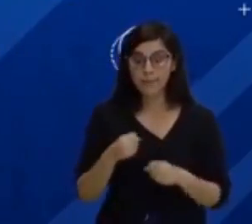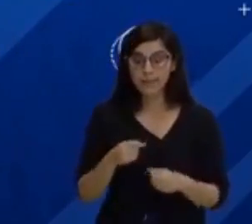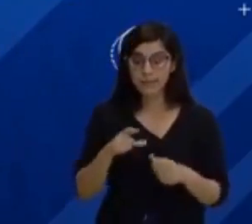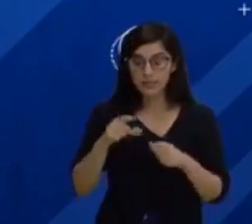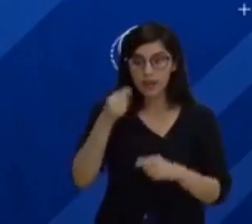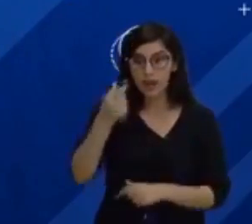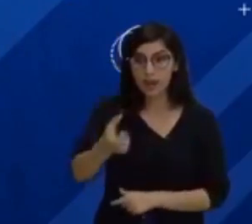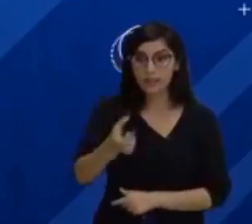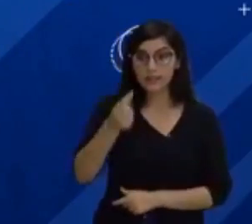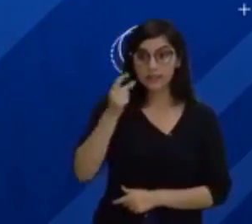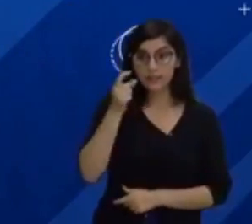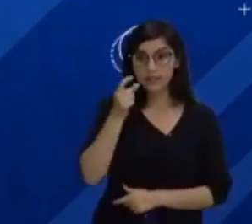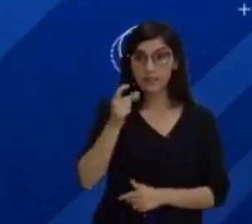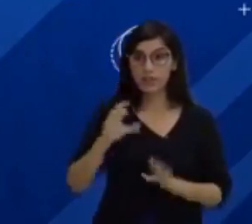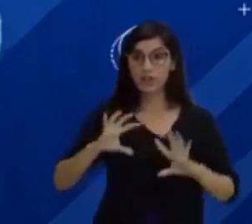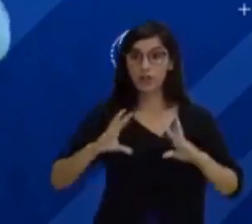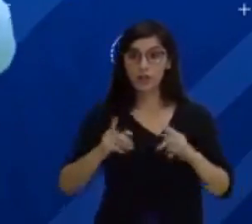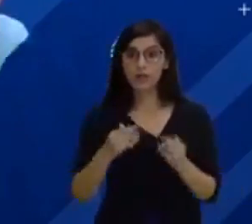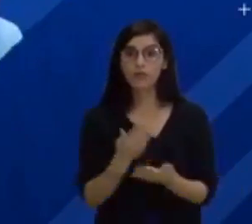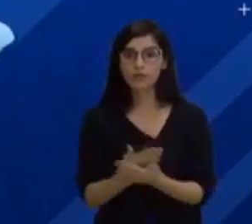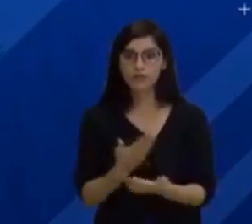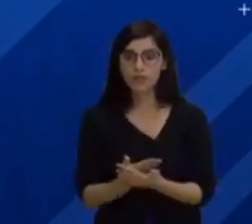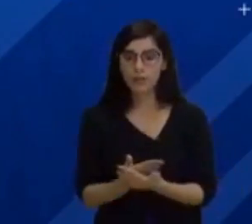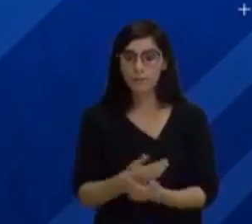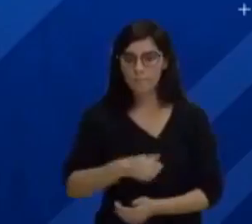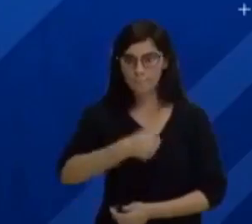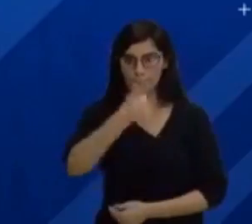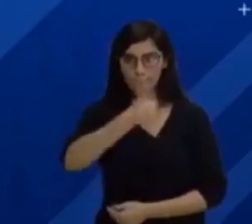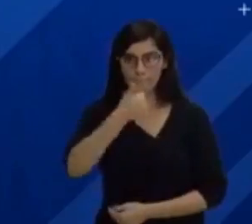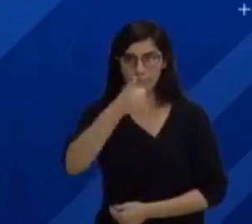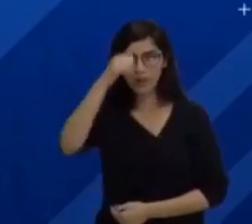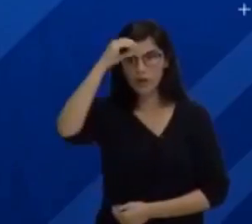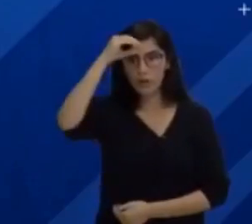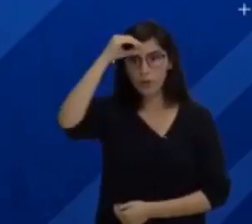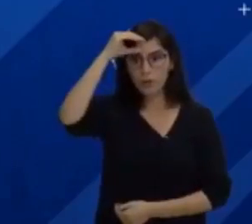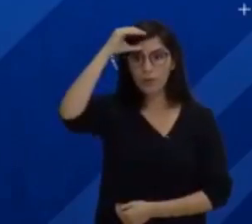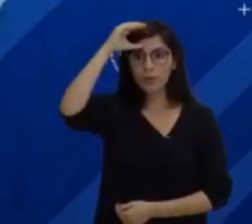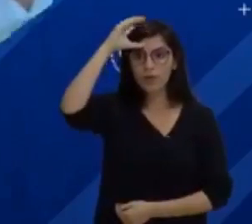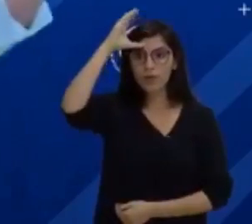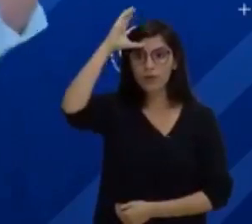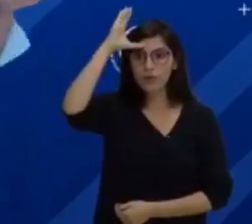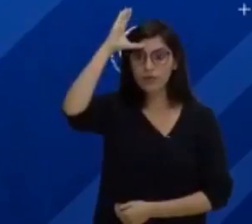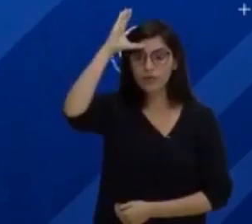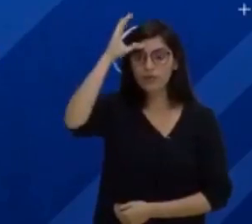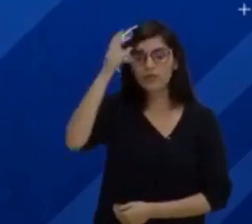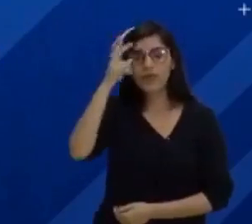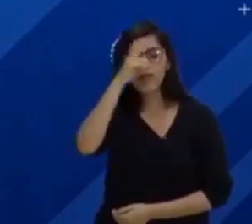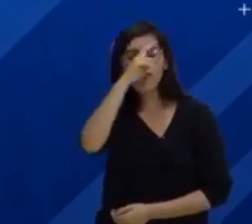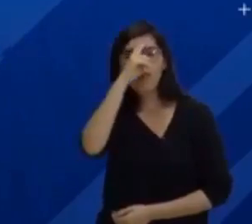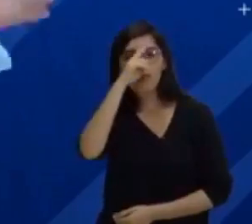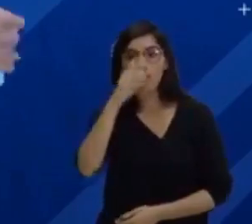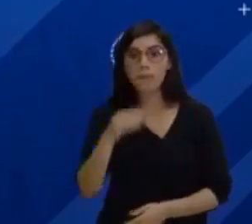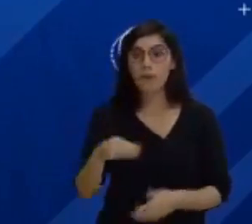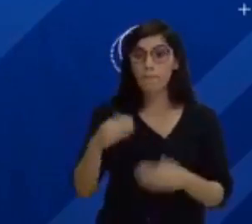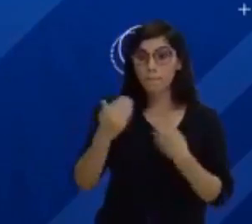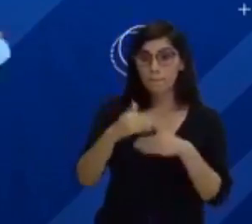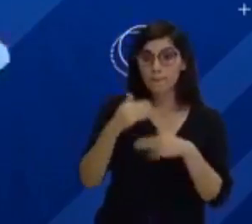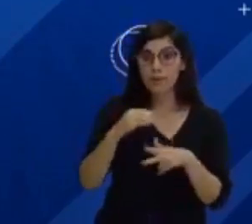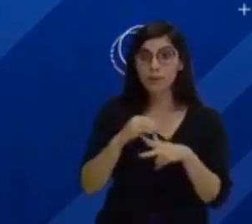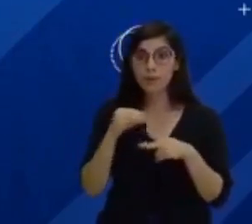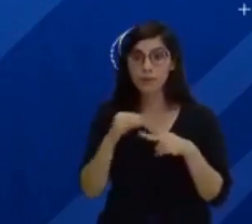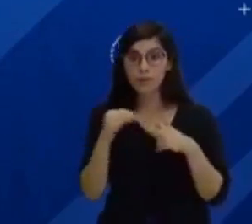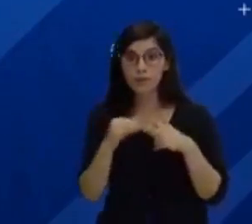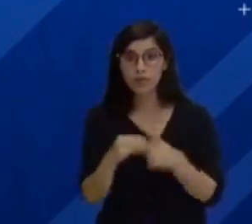aulas, por dois motivos. Primeiro, é um conhecimento que você tem que recordar para a prova do Enem, ou você, do fundamental, do médio,